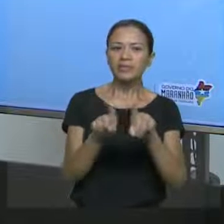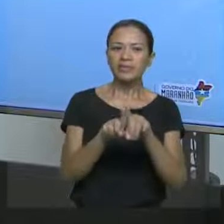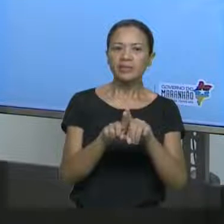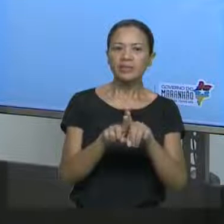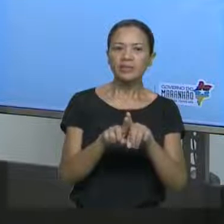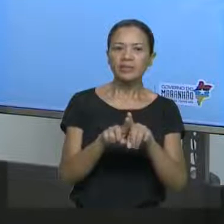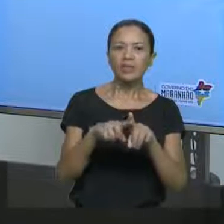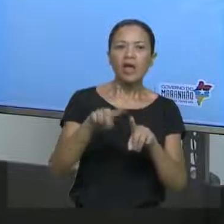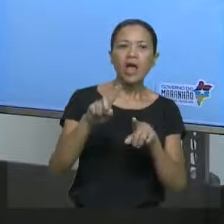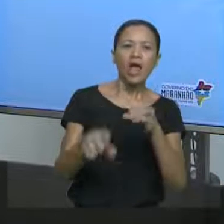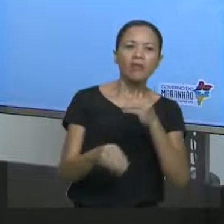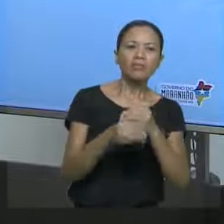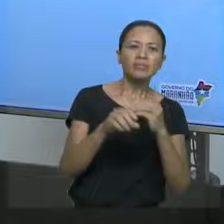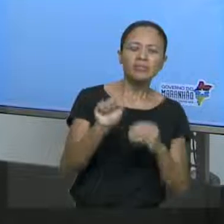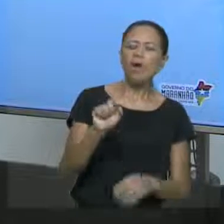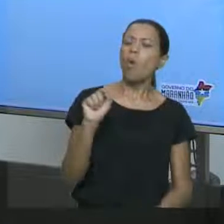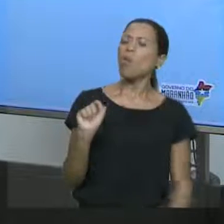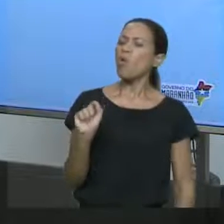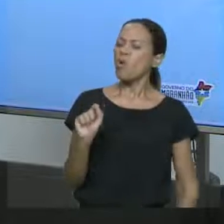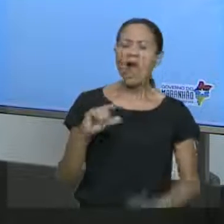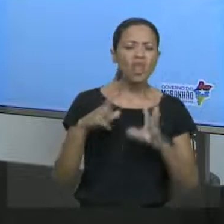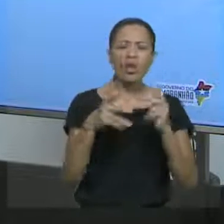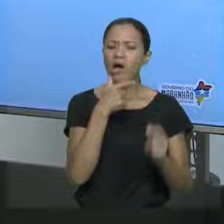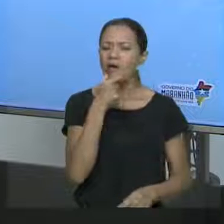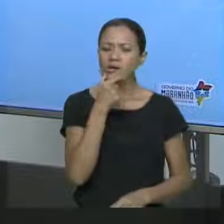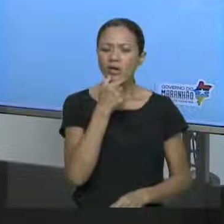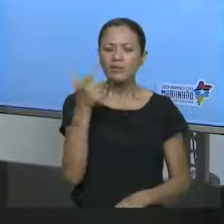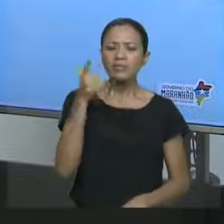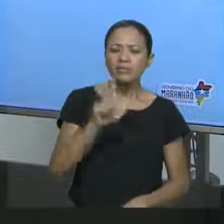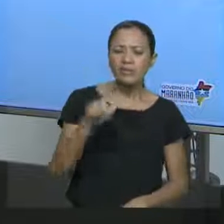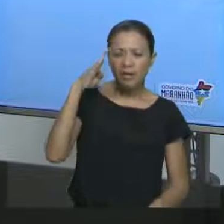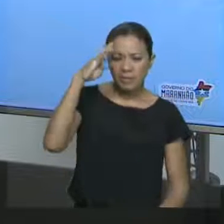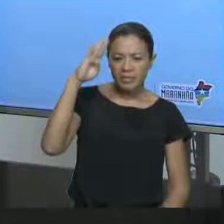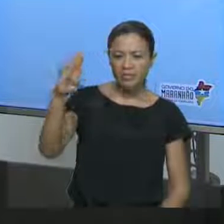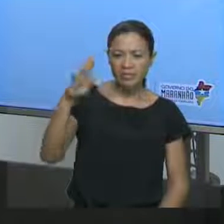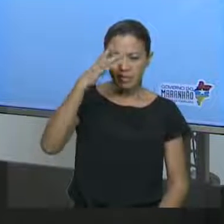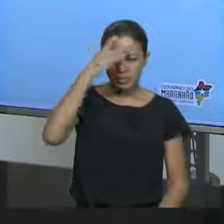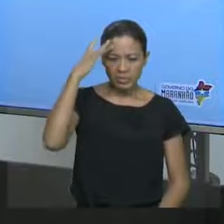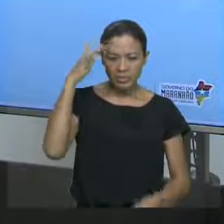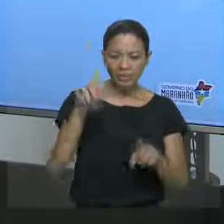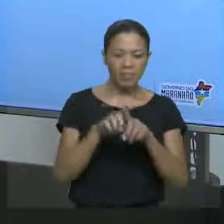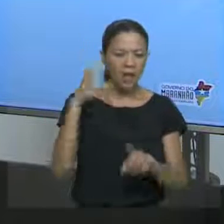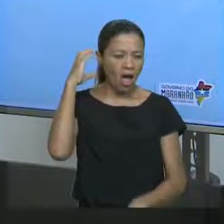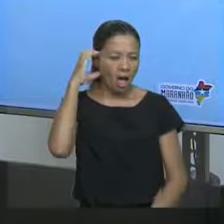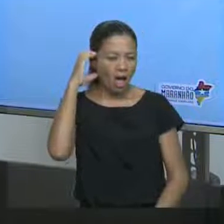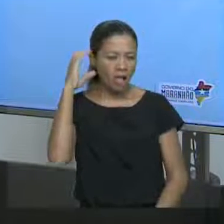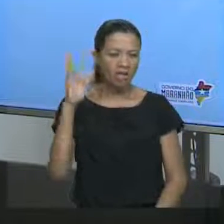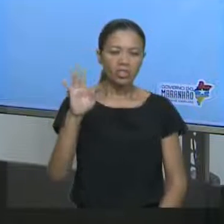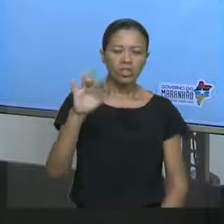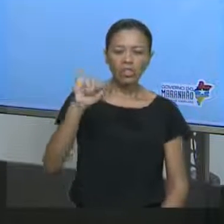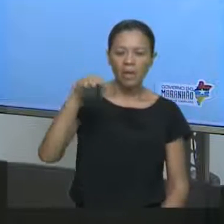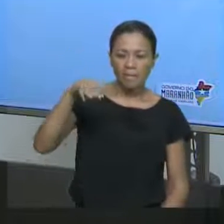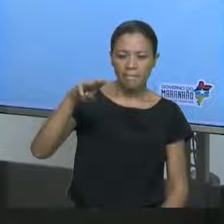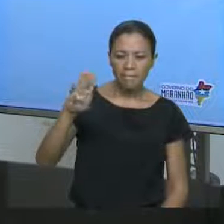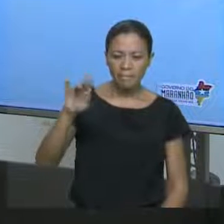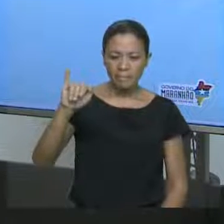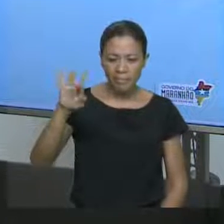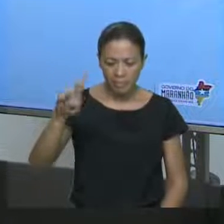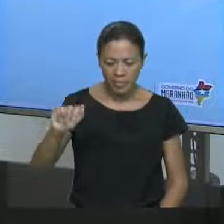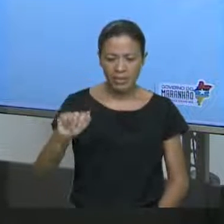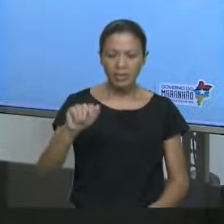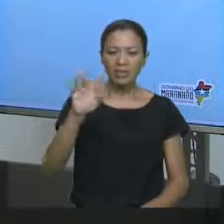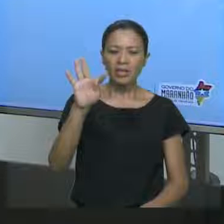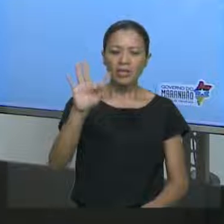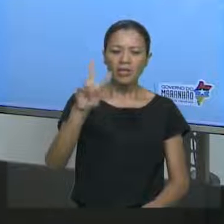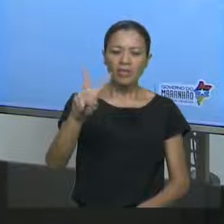I, E, S. O quê? Tudo em inglês. Vou repetir aí, principalmente pessoal aí da Rádio Chimbira que está acompanhando. O pessoal que acompanhando a TV